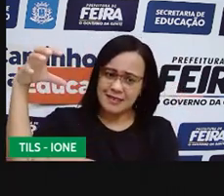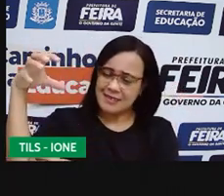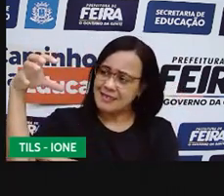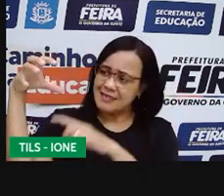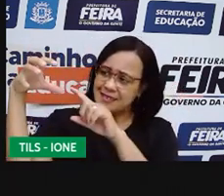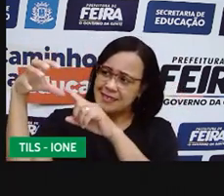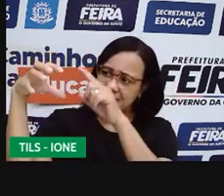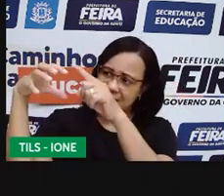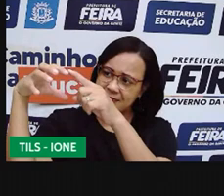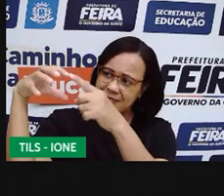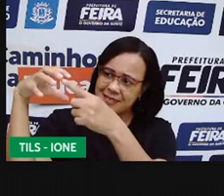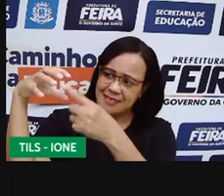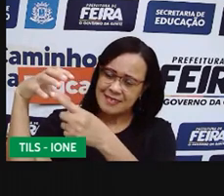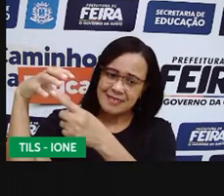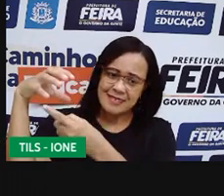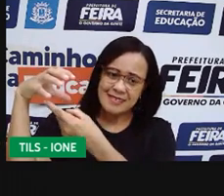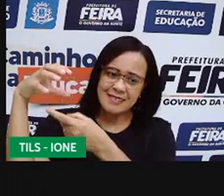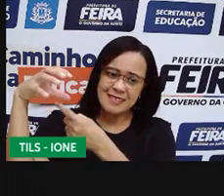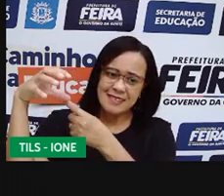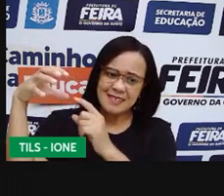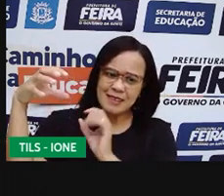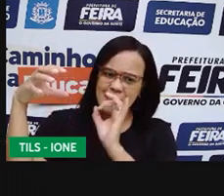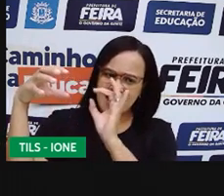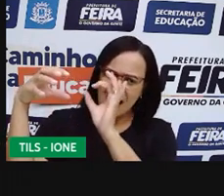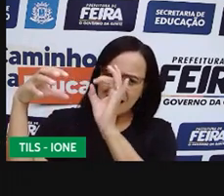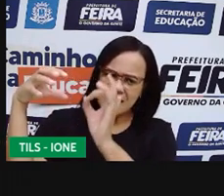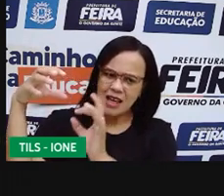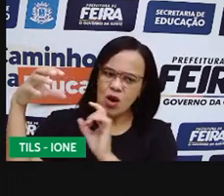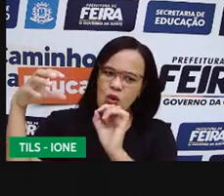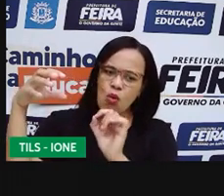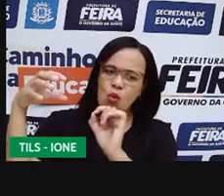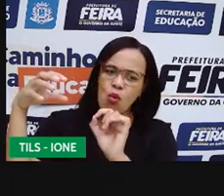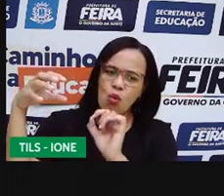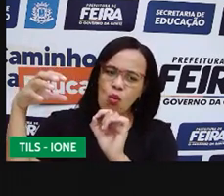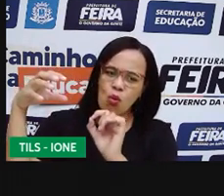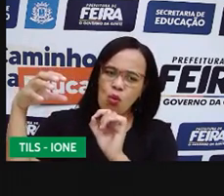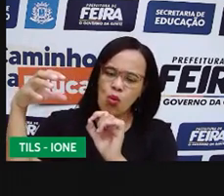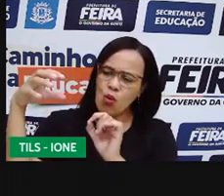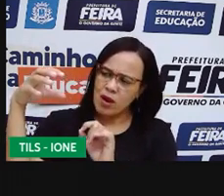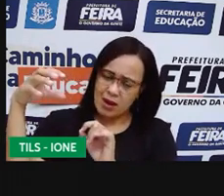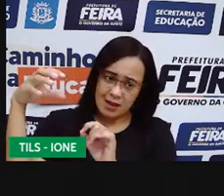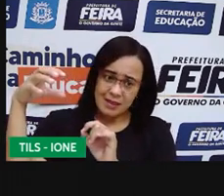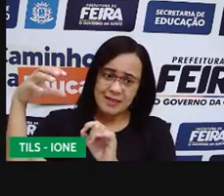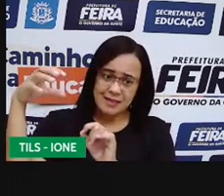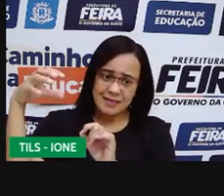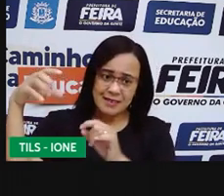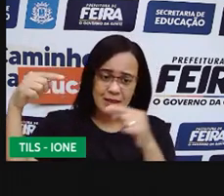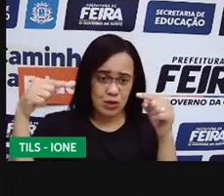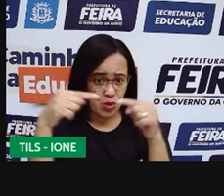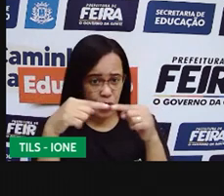em que cada galho ali vai sendo direcionado para um membro familiar,